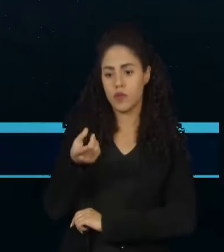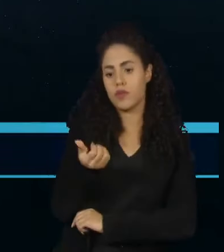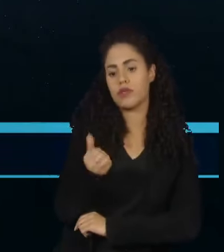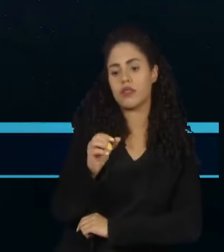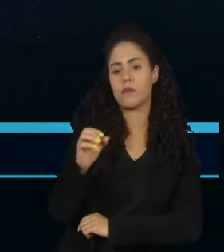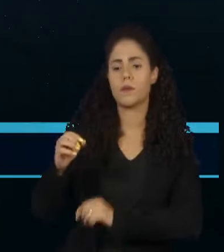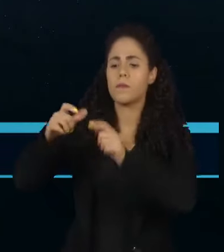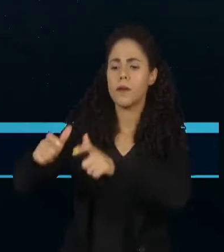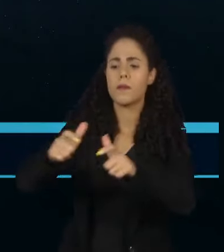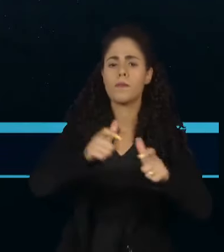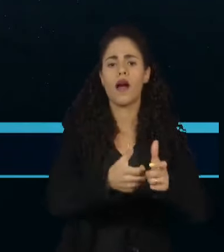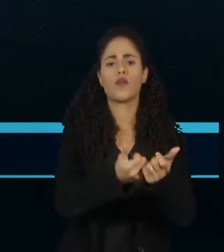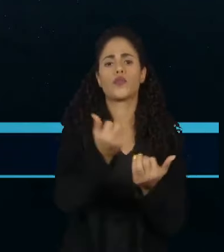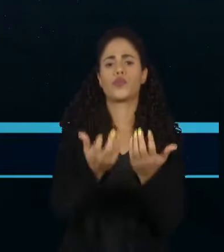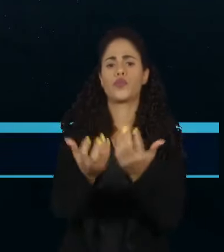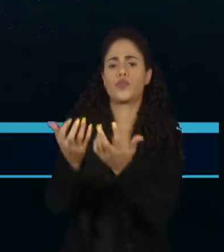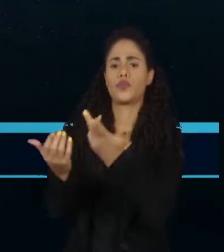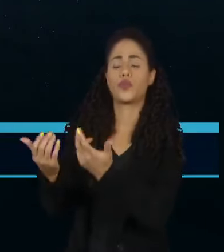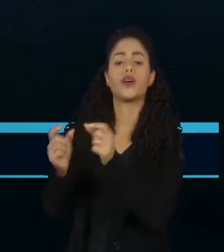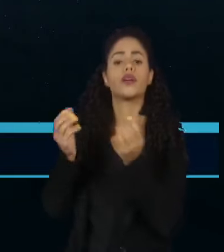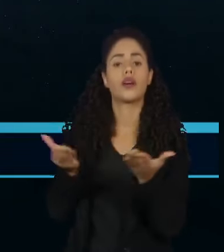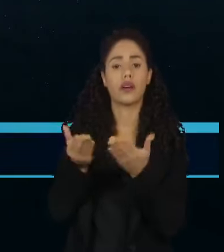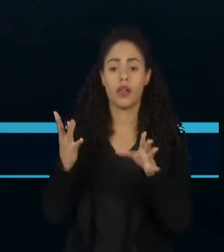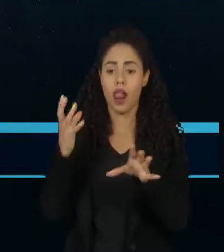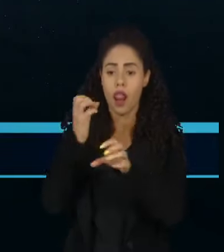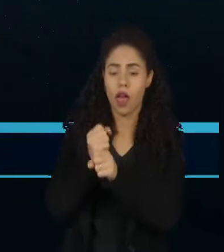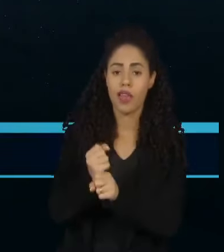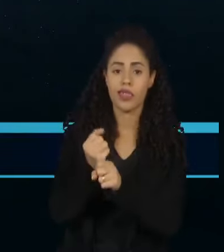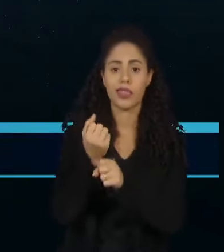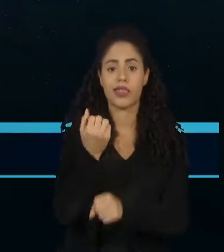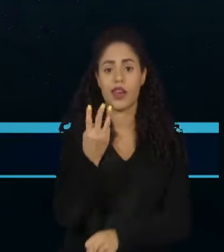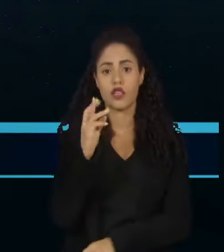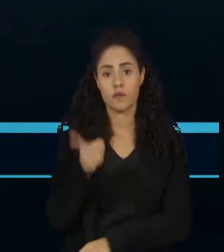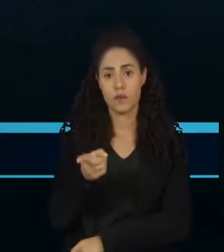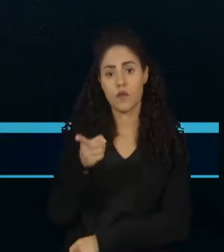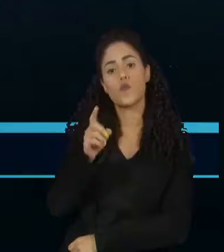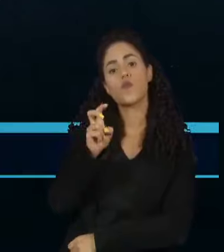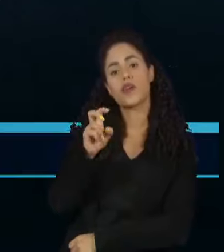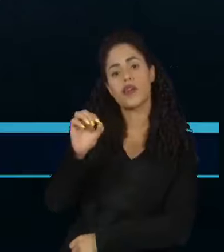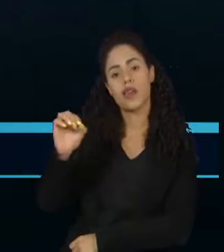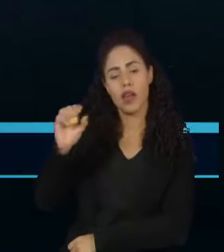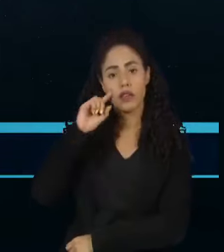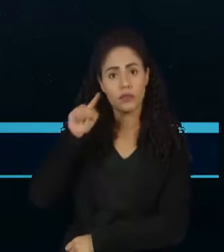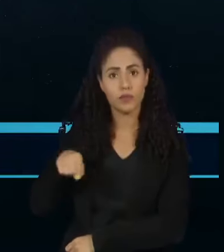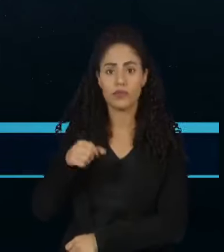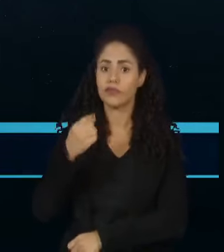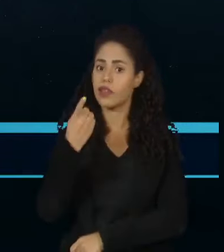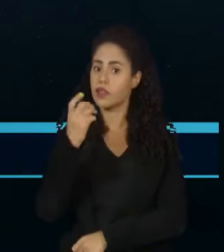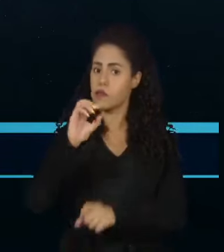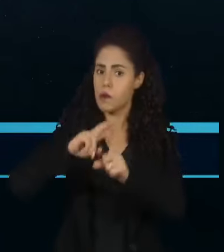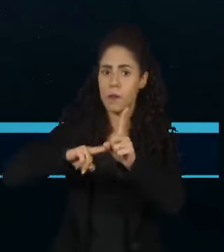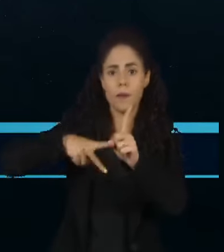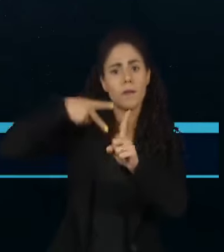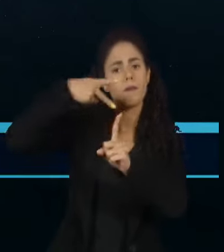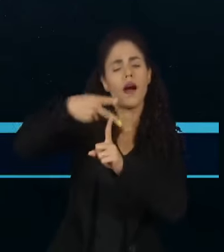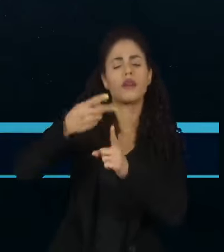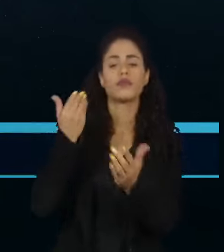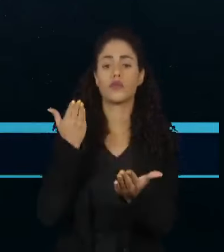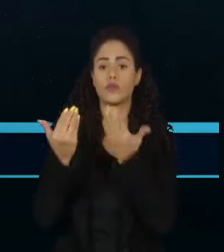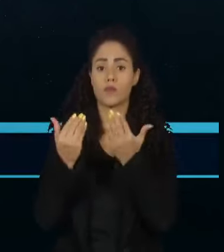focos de calor. No mês, são quase 3.500. Número quase 10 vezes maior que os